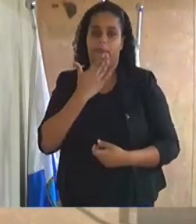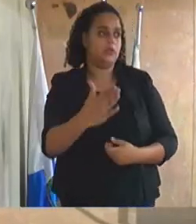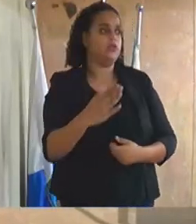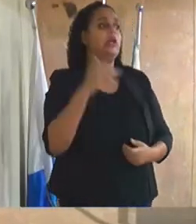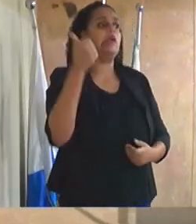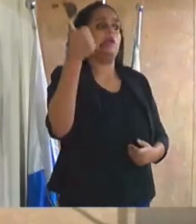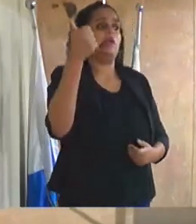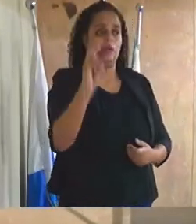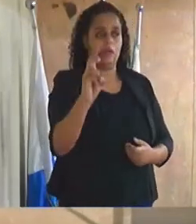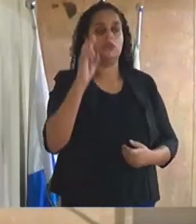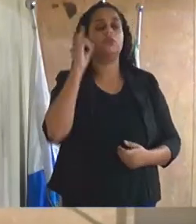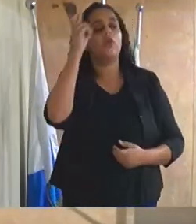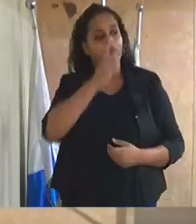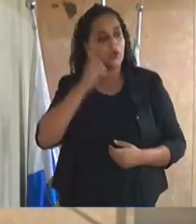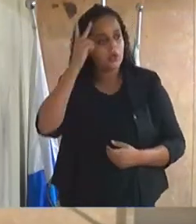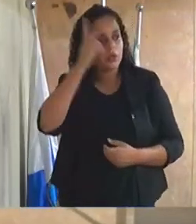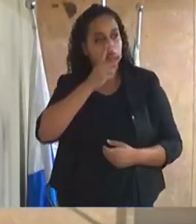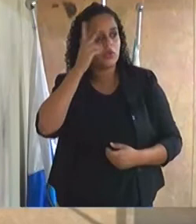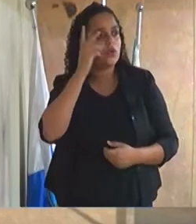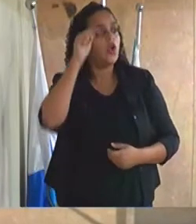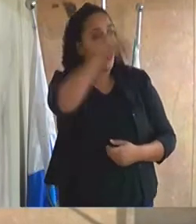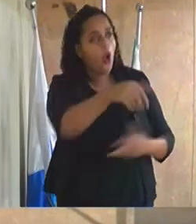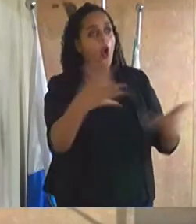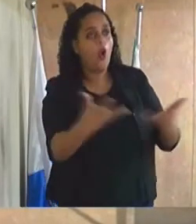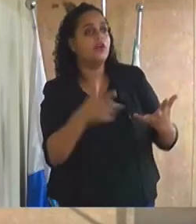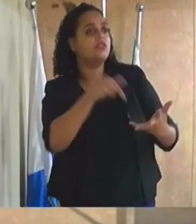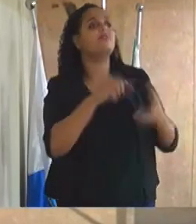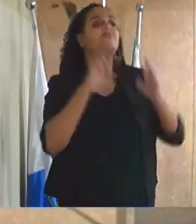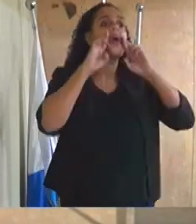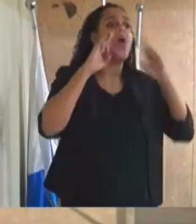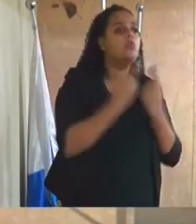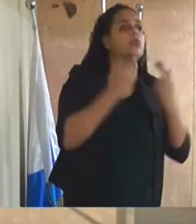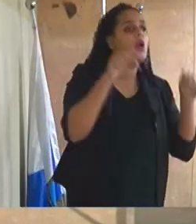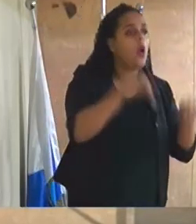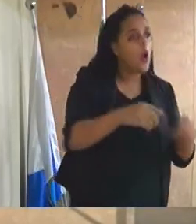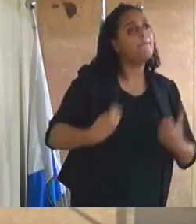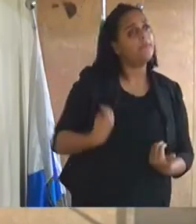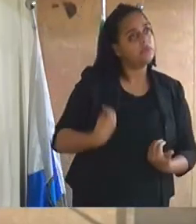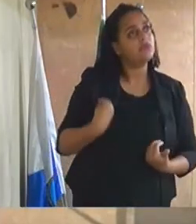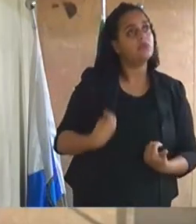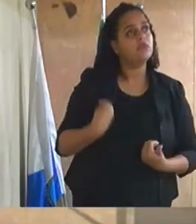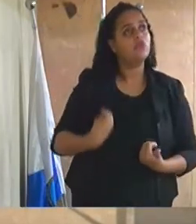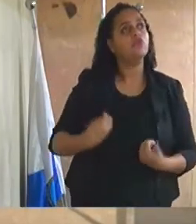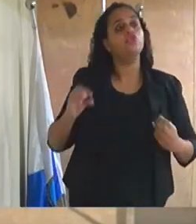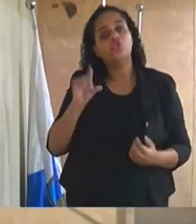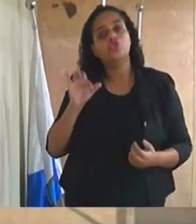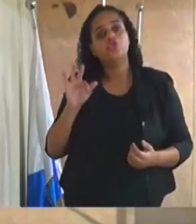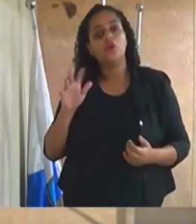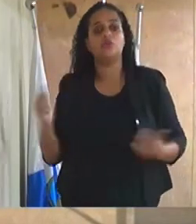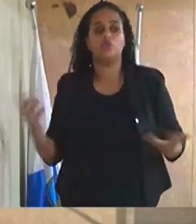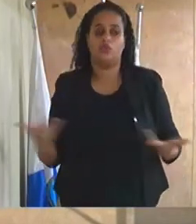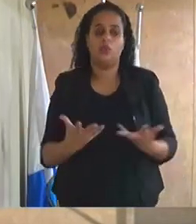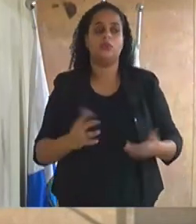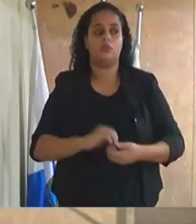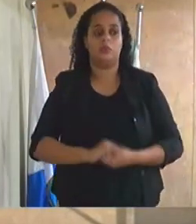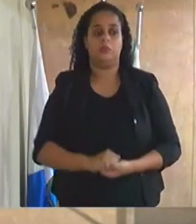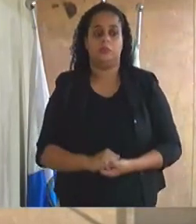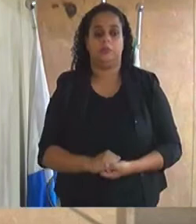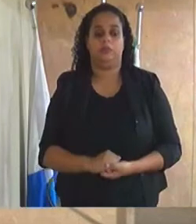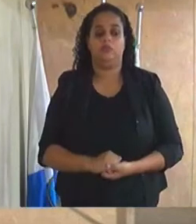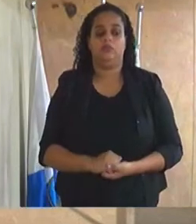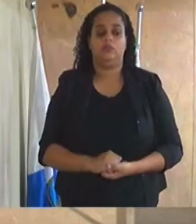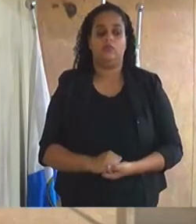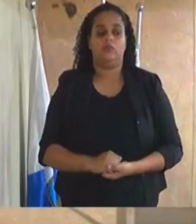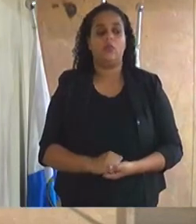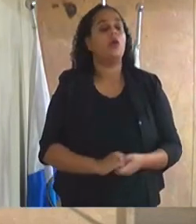vereadores por esse motivo estamos fazendo essa sessão presencial no dia de hoje a